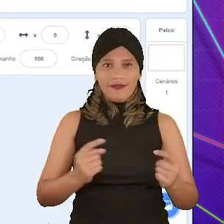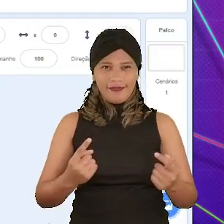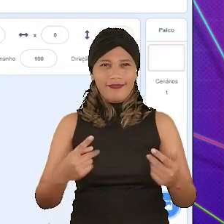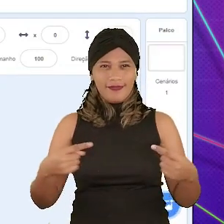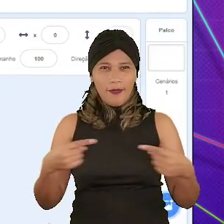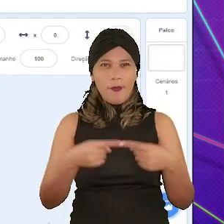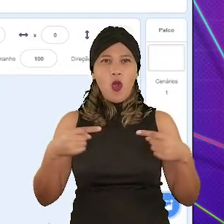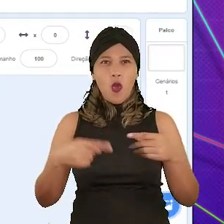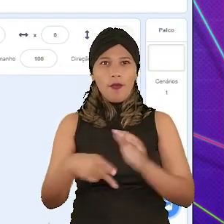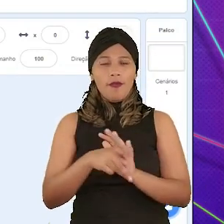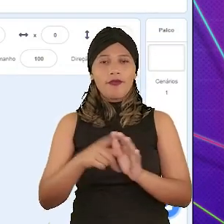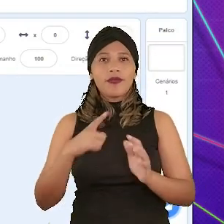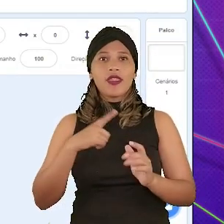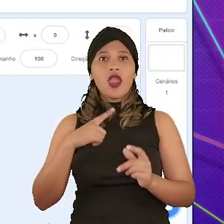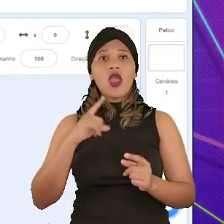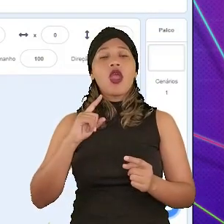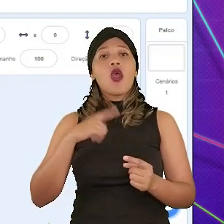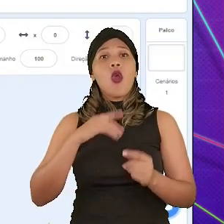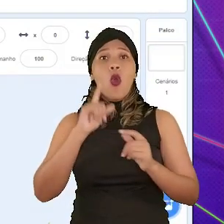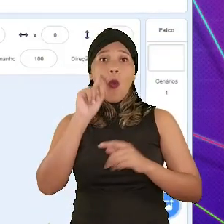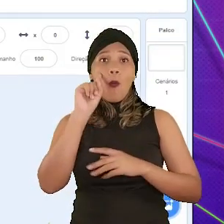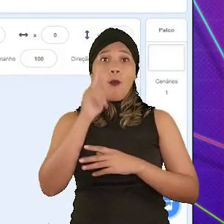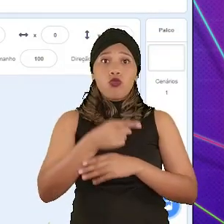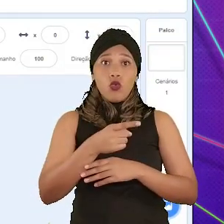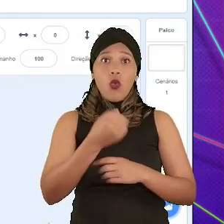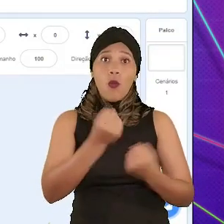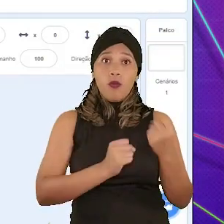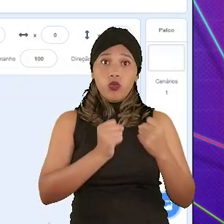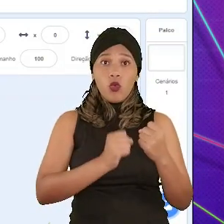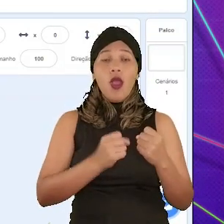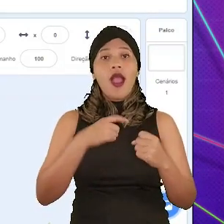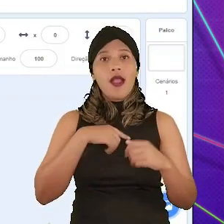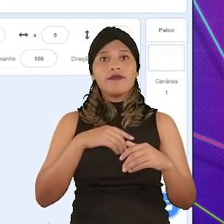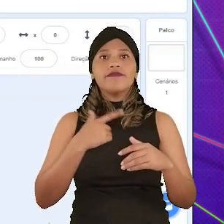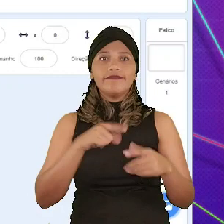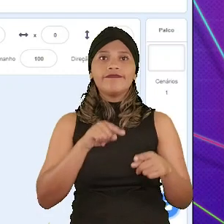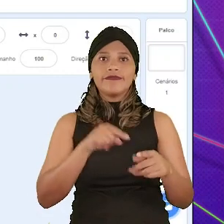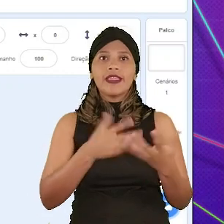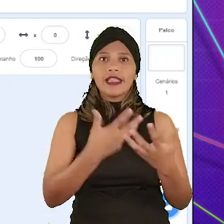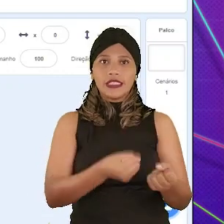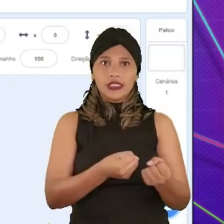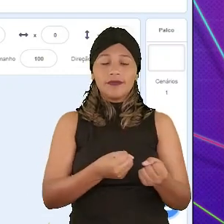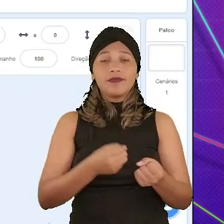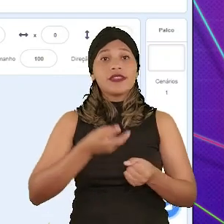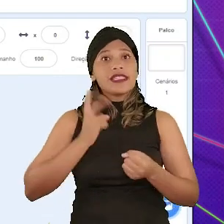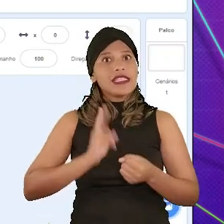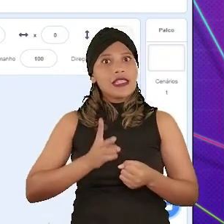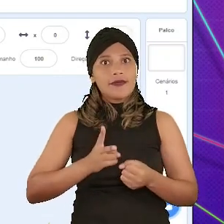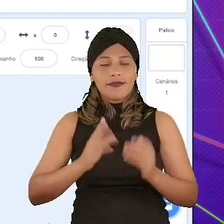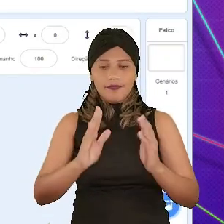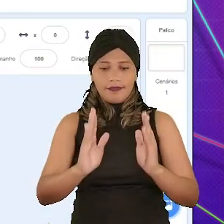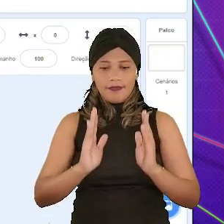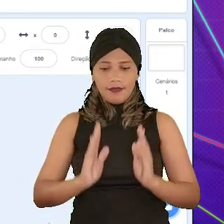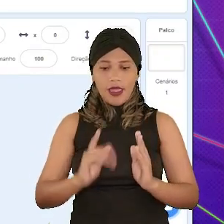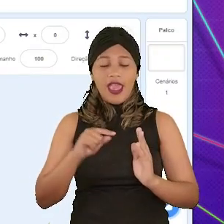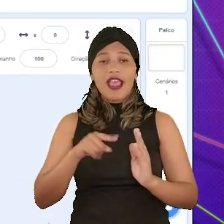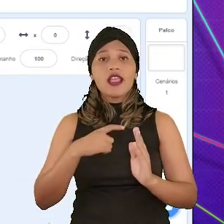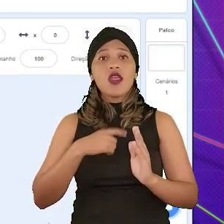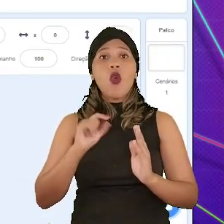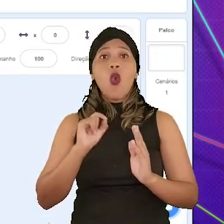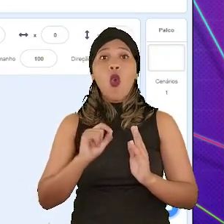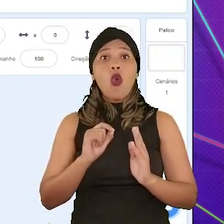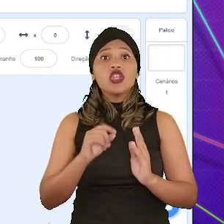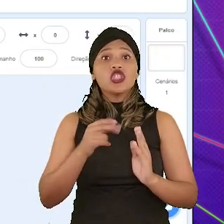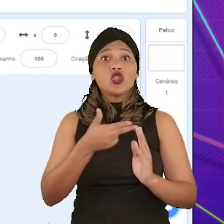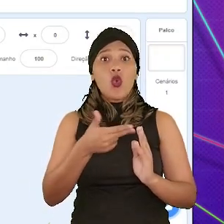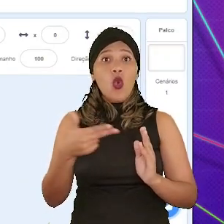dos controles, que são os blocos que falam da condição obedecida para o funcionamento do nosso algoritmo. O bloco sempre é um bloco